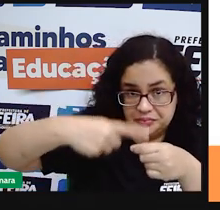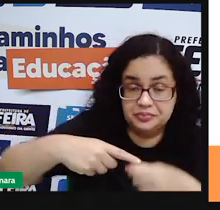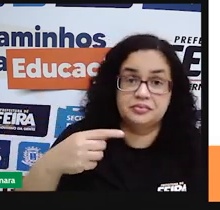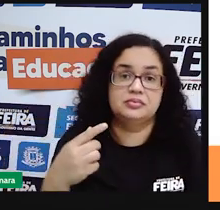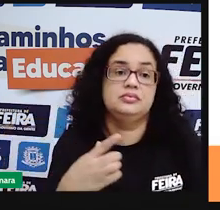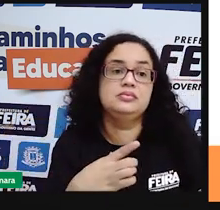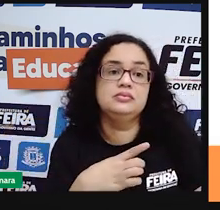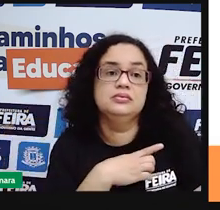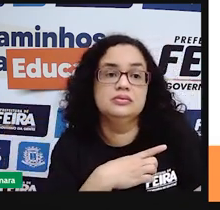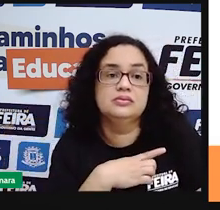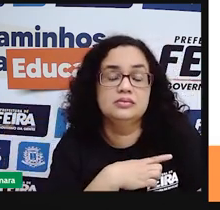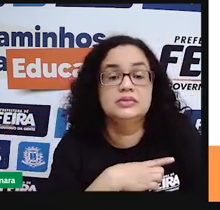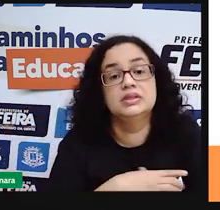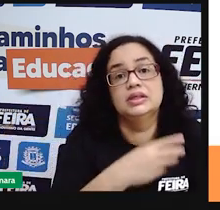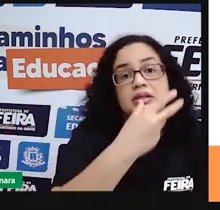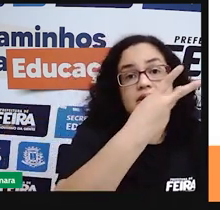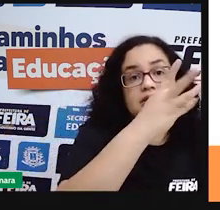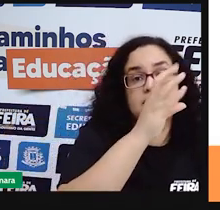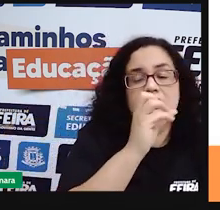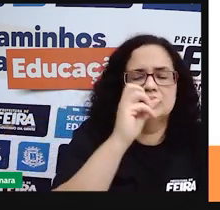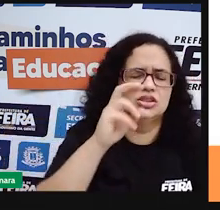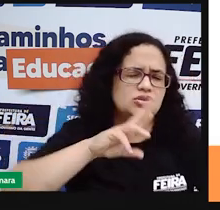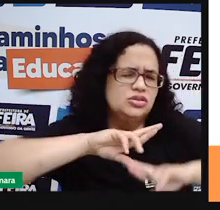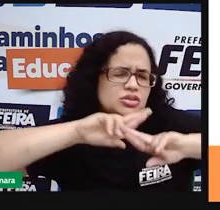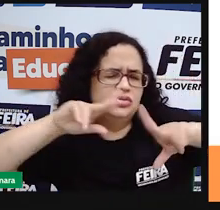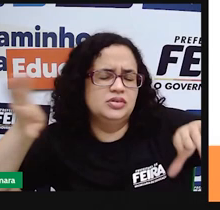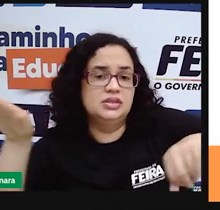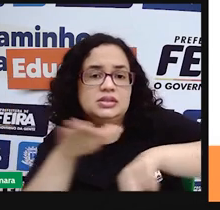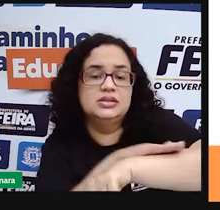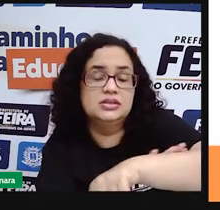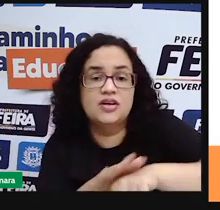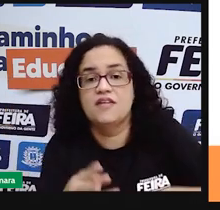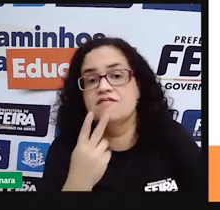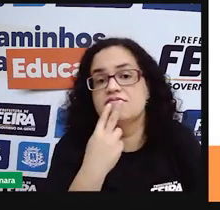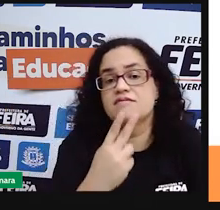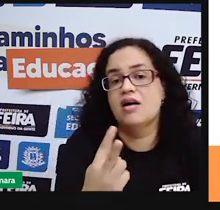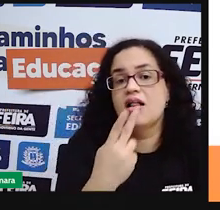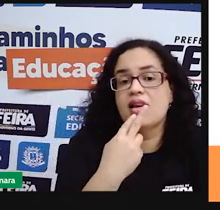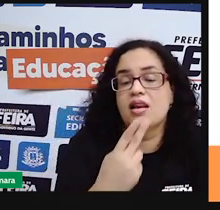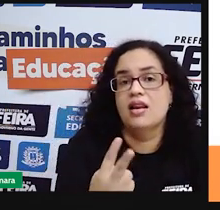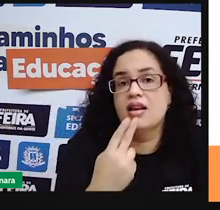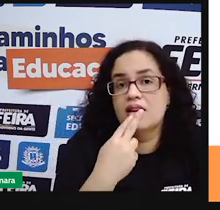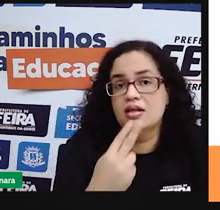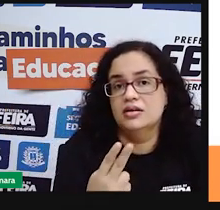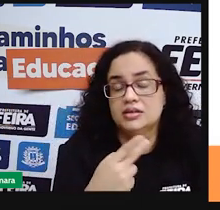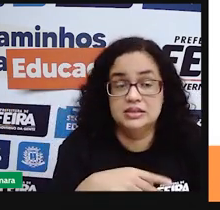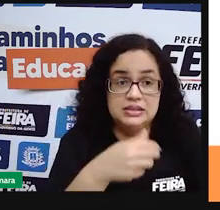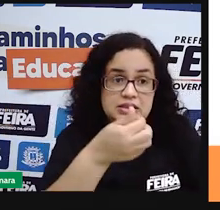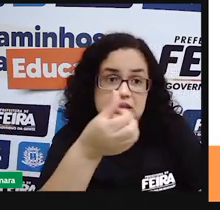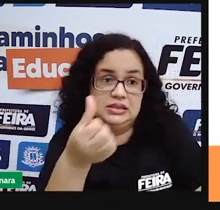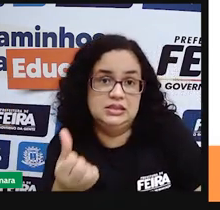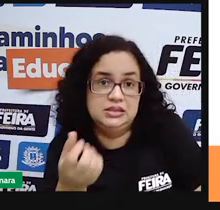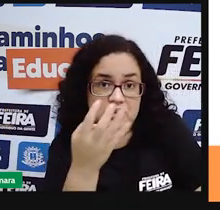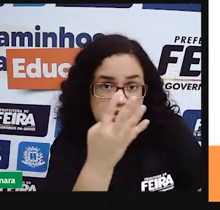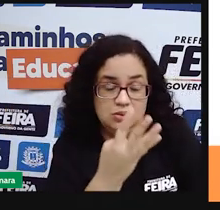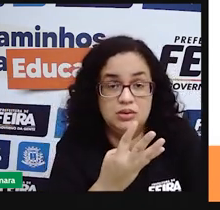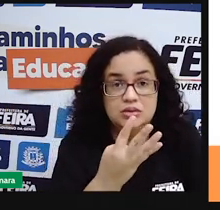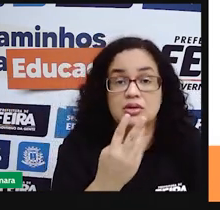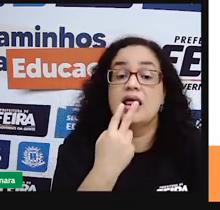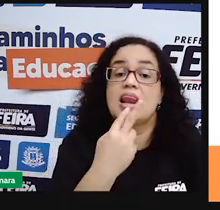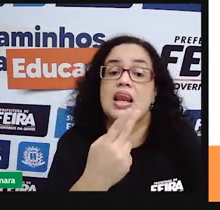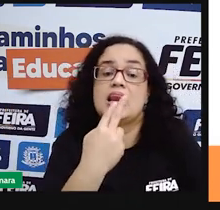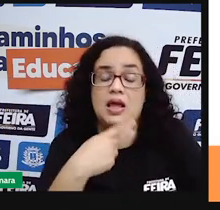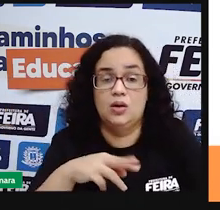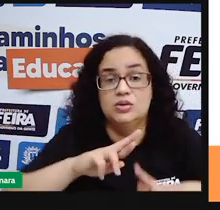305 etnias e falantes de 274 idiomas. A gente